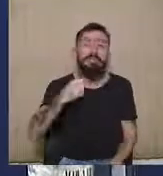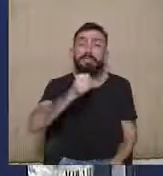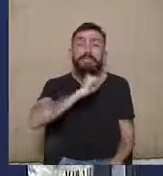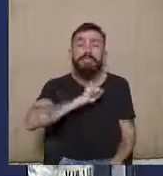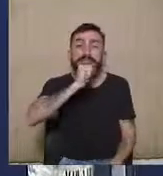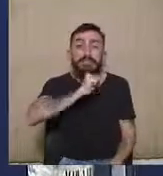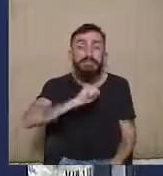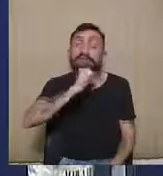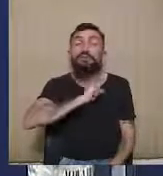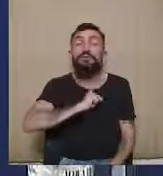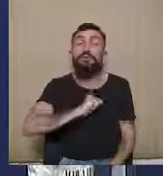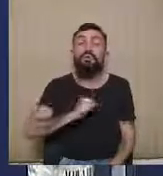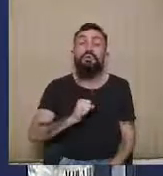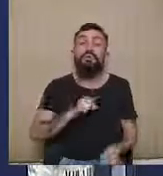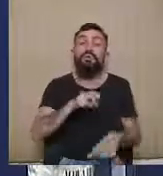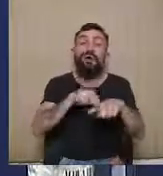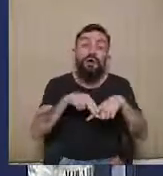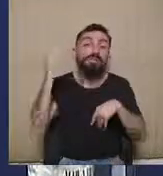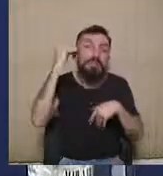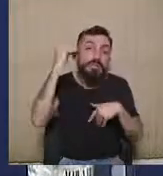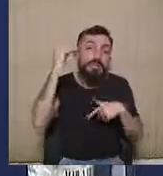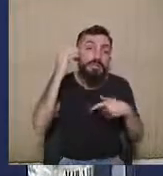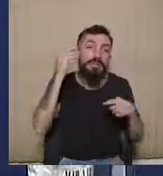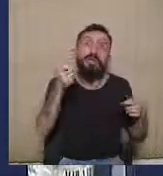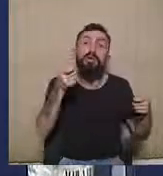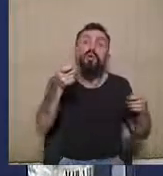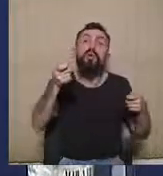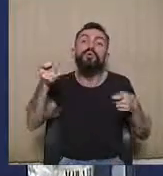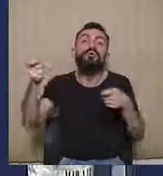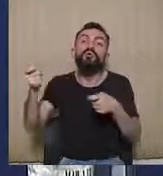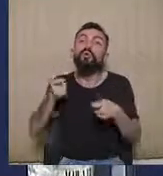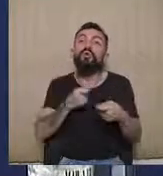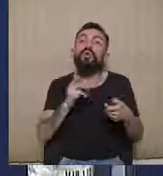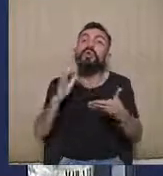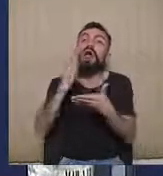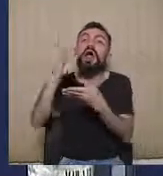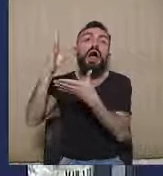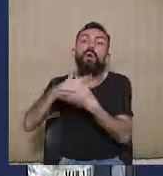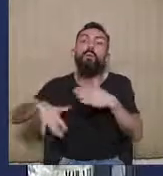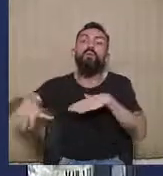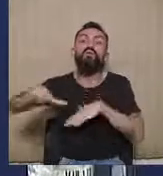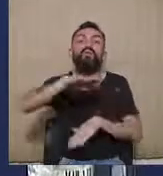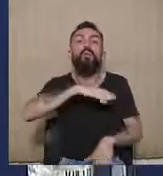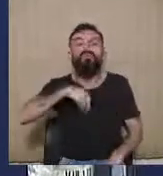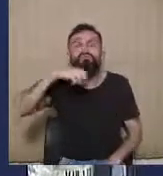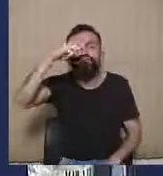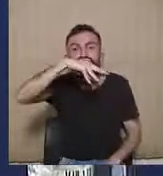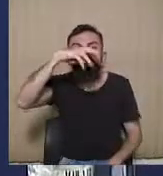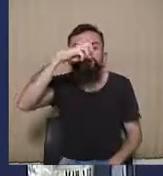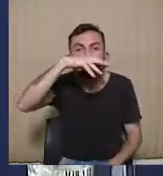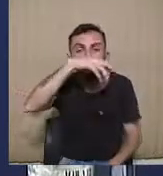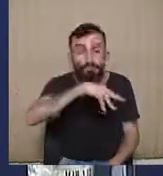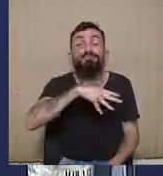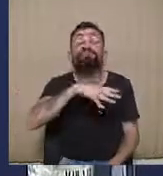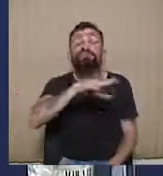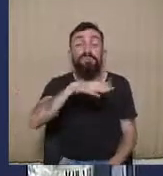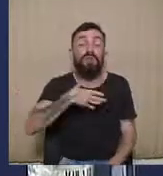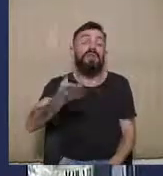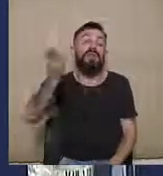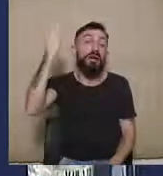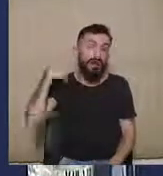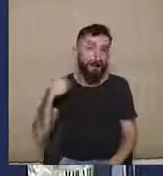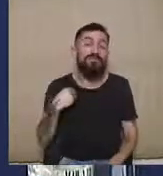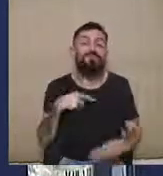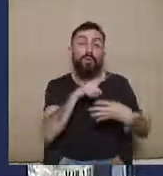sobre algum controle no que toca ao abuso de poder no cenário das eleições. Ele tinha previsão para cabimento em quatro